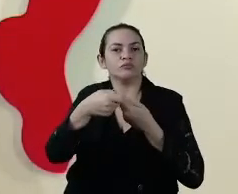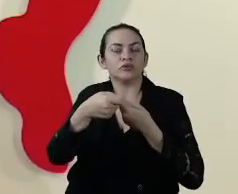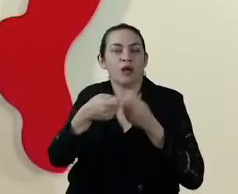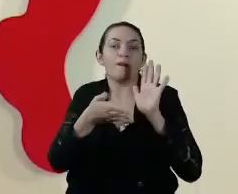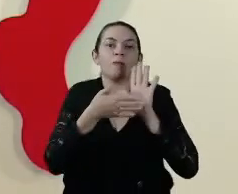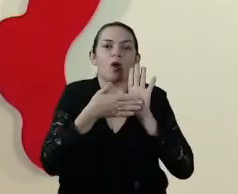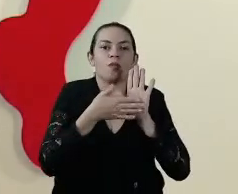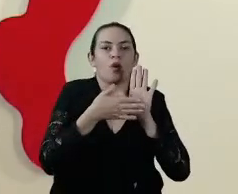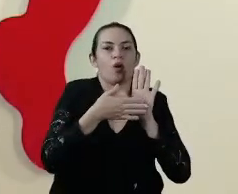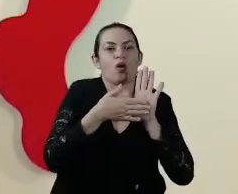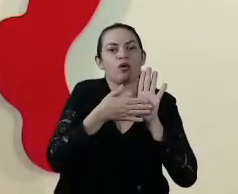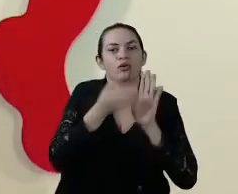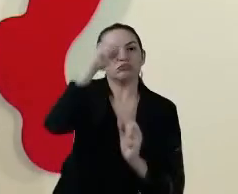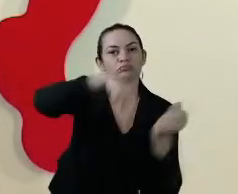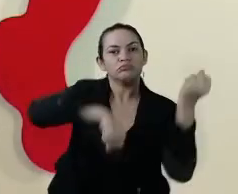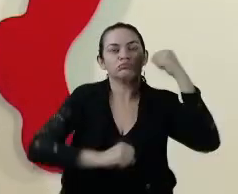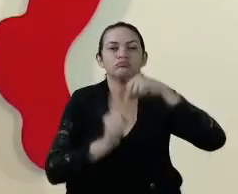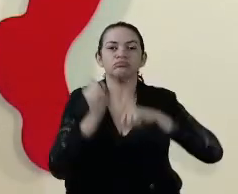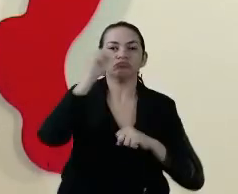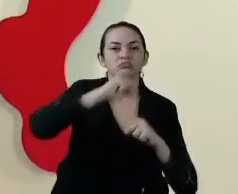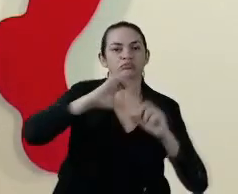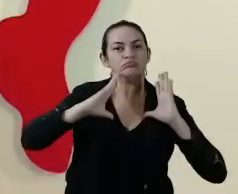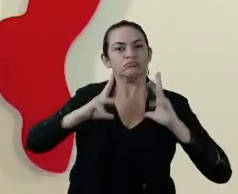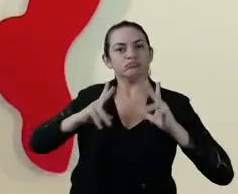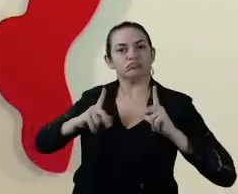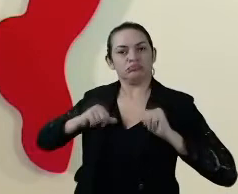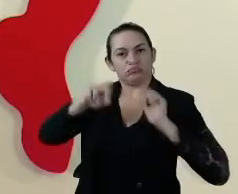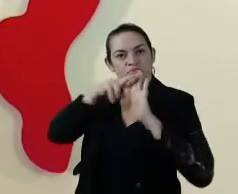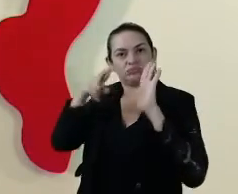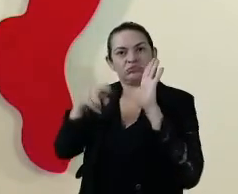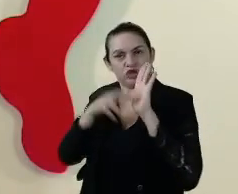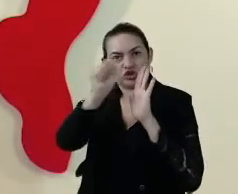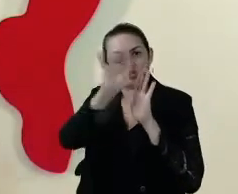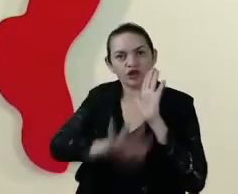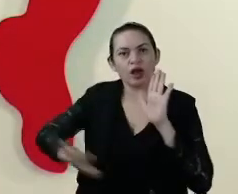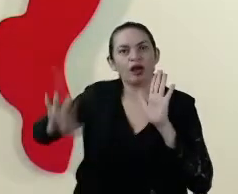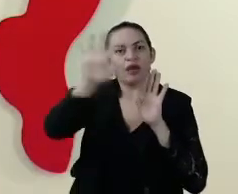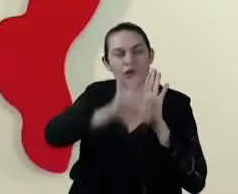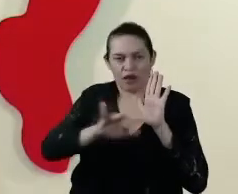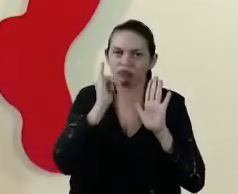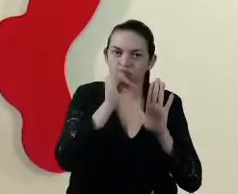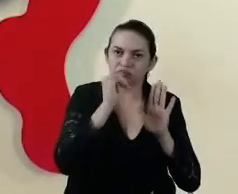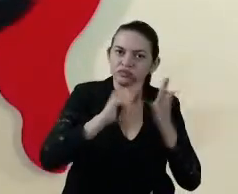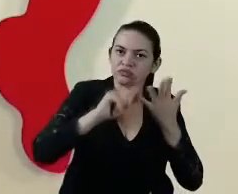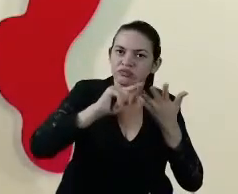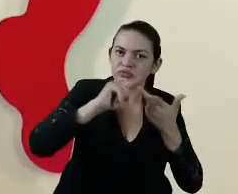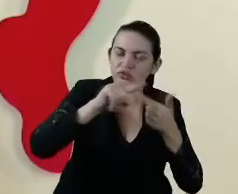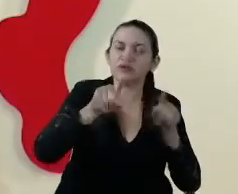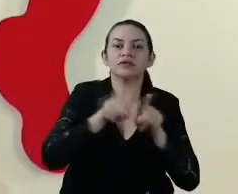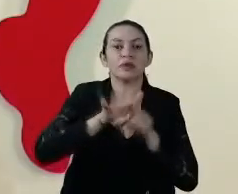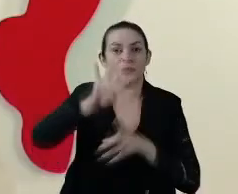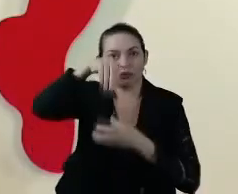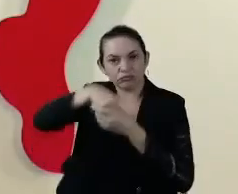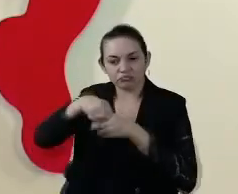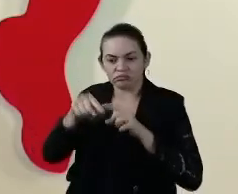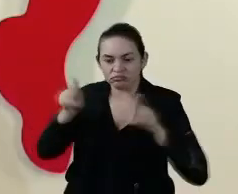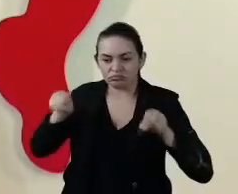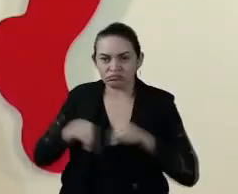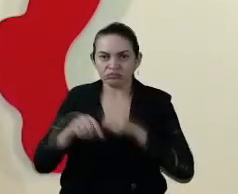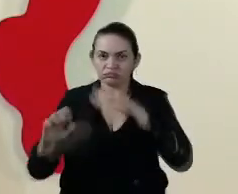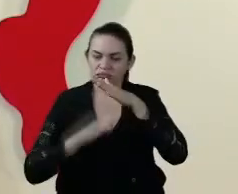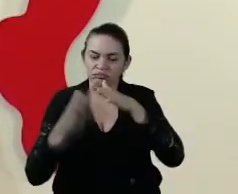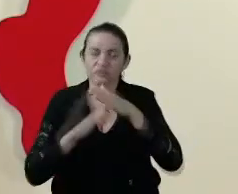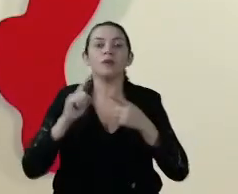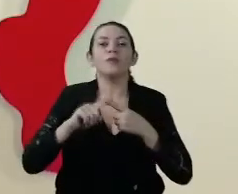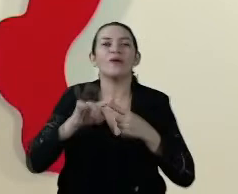propõe, a Secretaria de Indústria e Comércio o protocolo sanitário, seja, além das regras gerais a que fiz alusão, também regras setoriais, porque cada